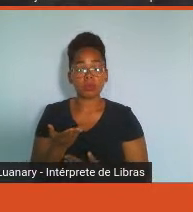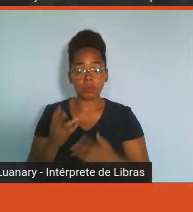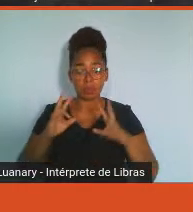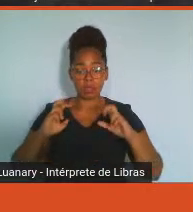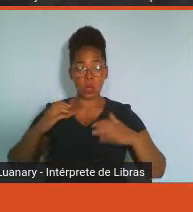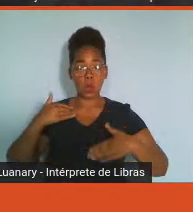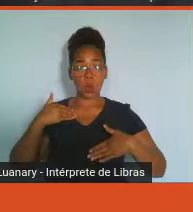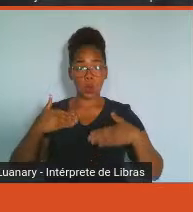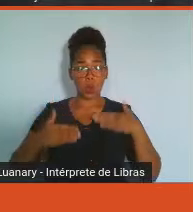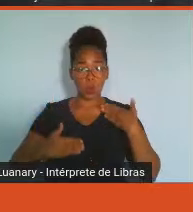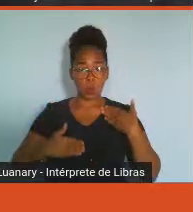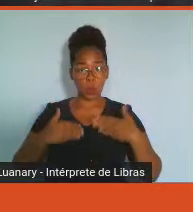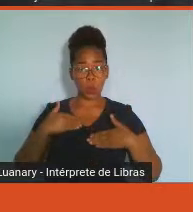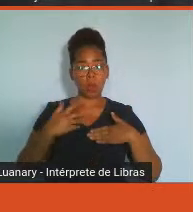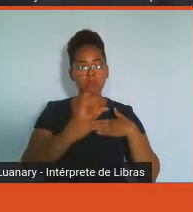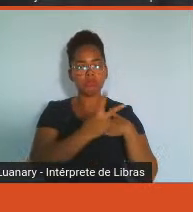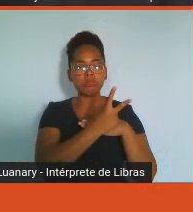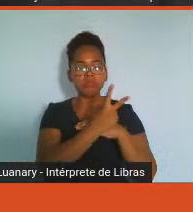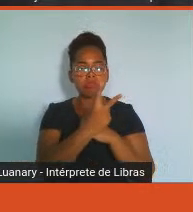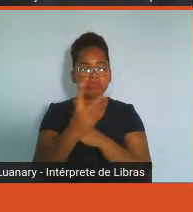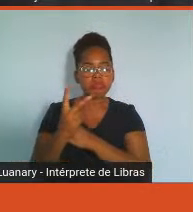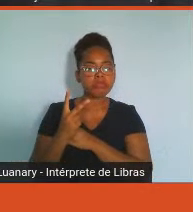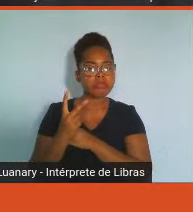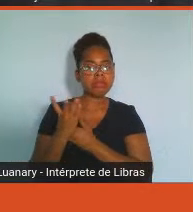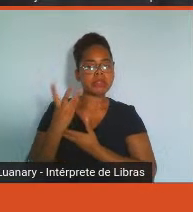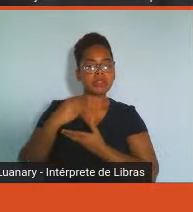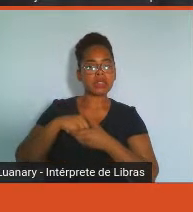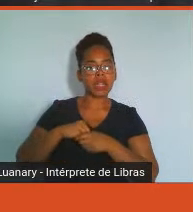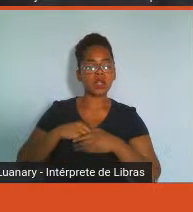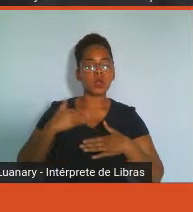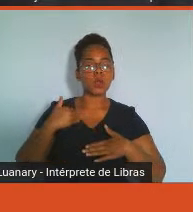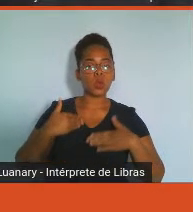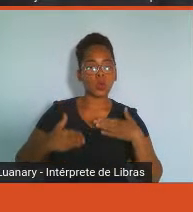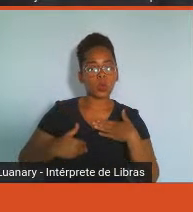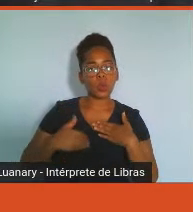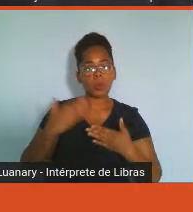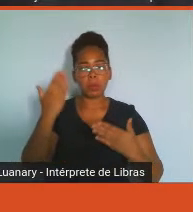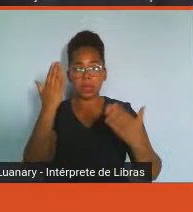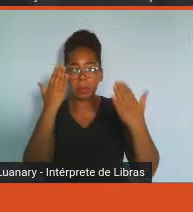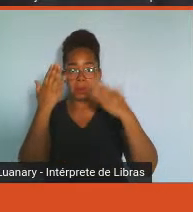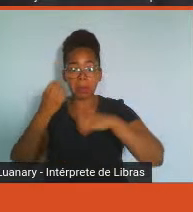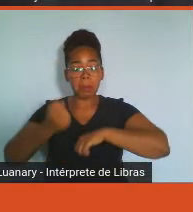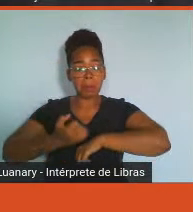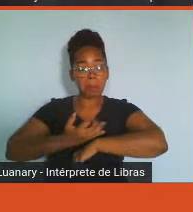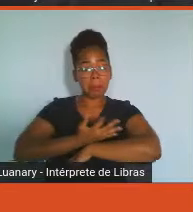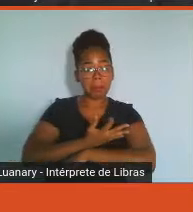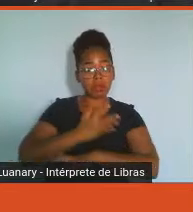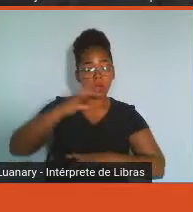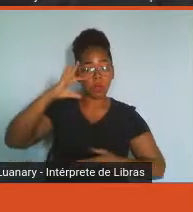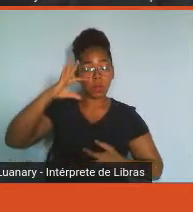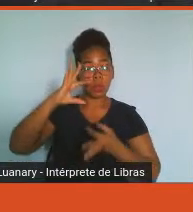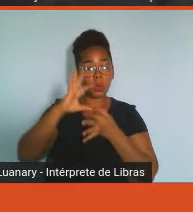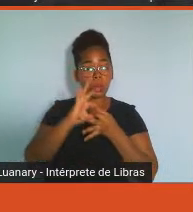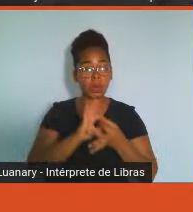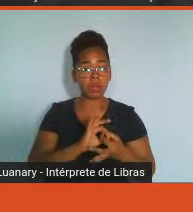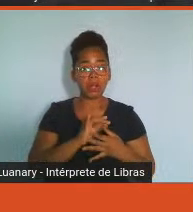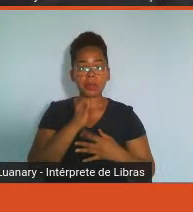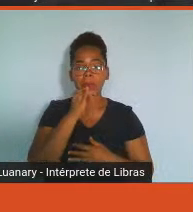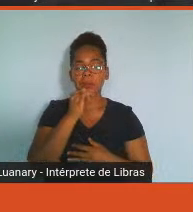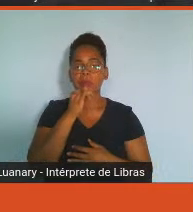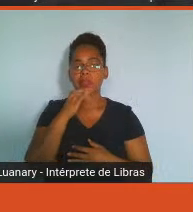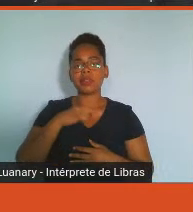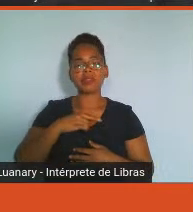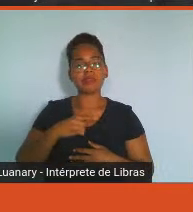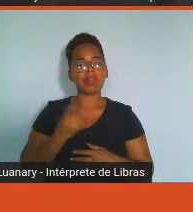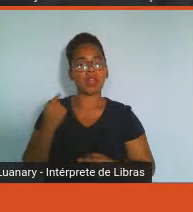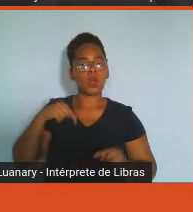nós temos aspectos emocionais, mentais ou sociais que podem se envolver também, porque nós temos produções hormonais, nós